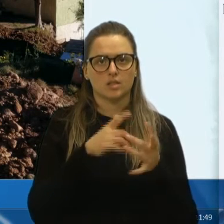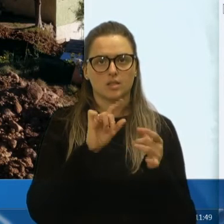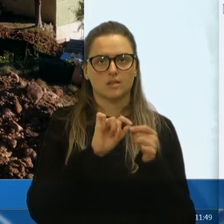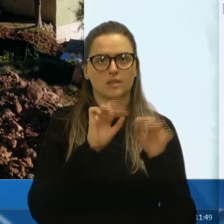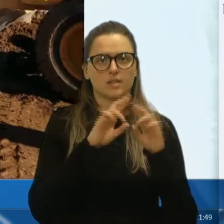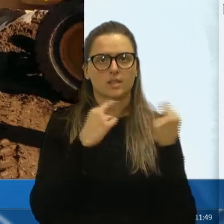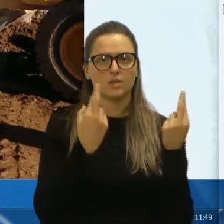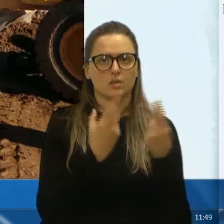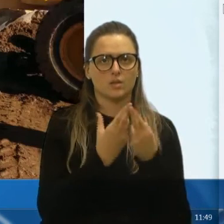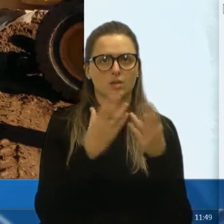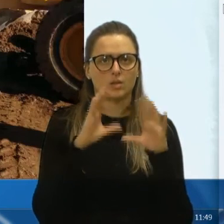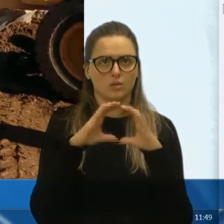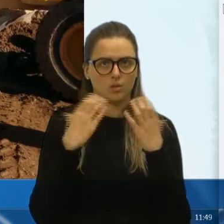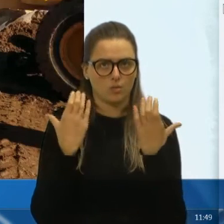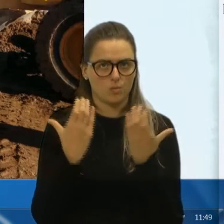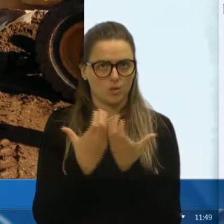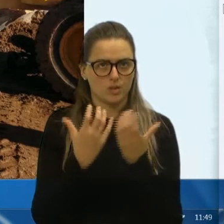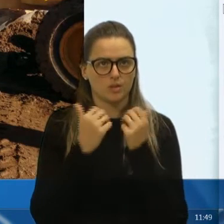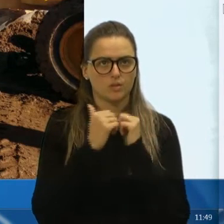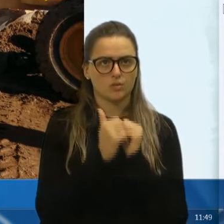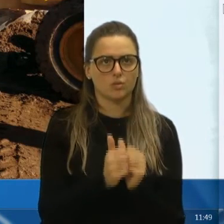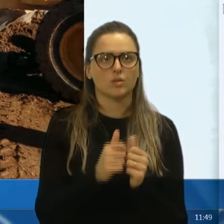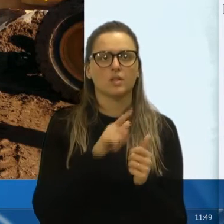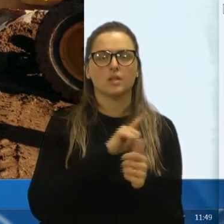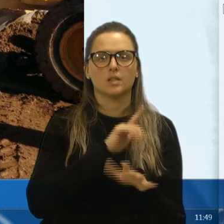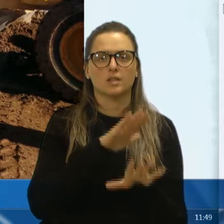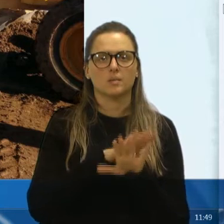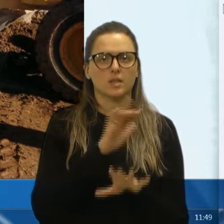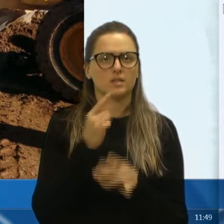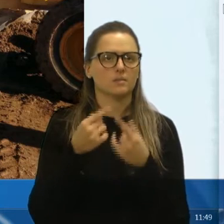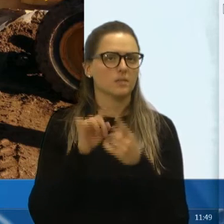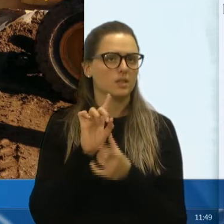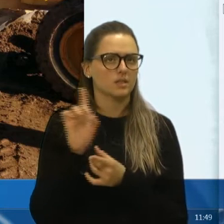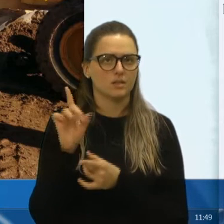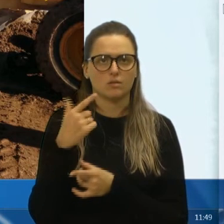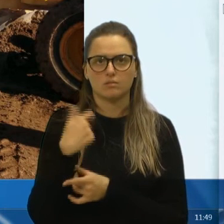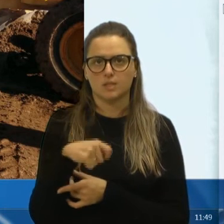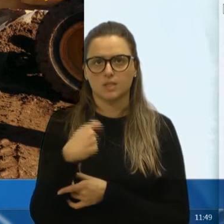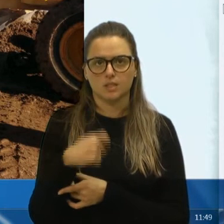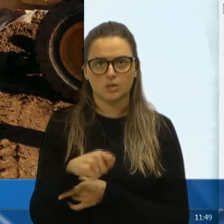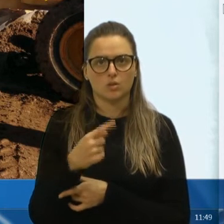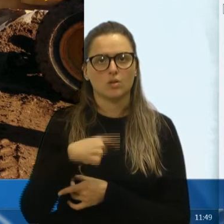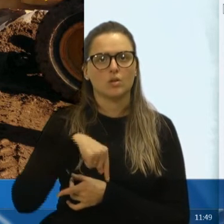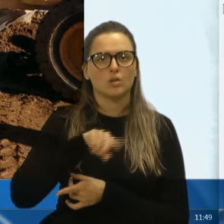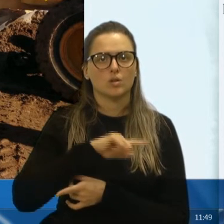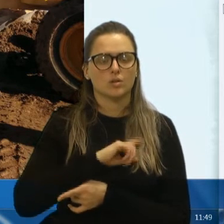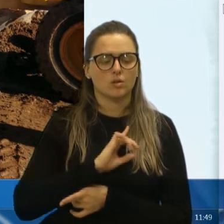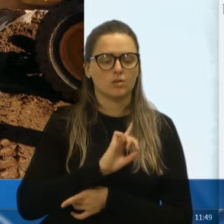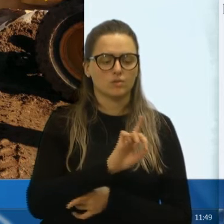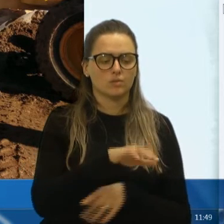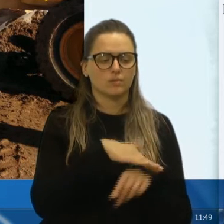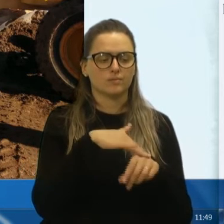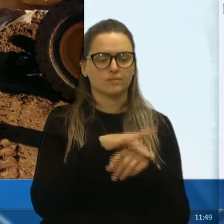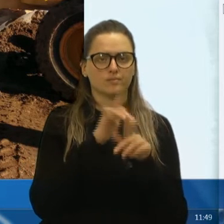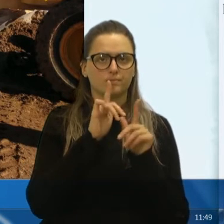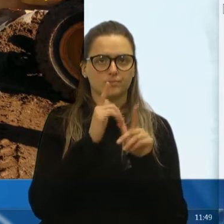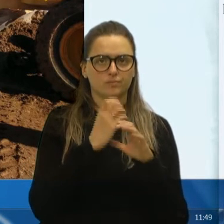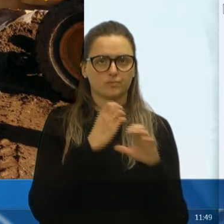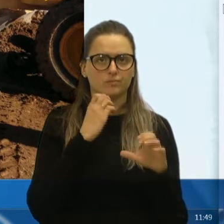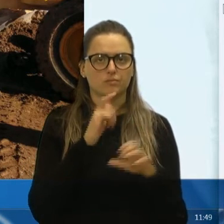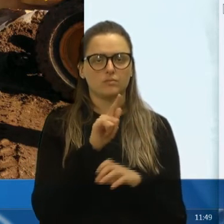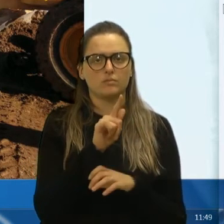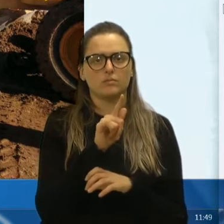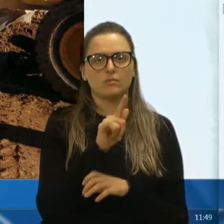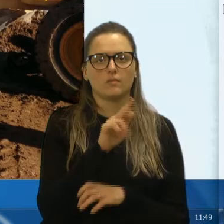comunidade, fazer uma, ampliar mais, mas não precisou. Foi de atrás da engenheira Grace, ela nos falou que